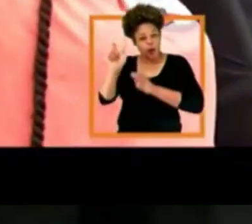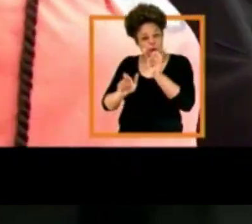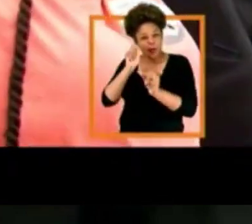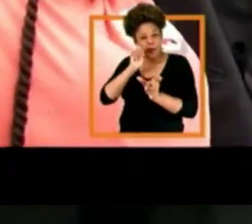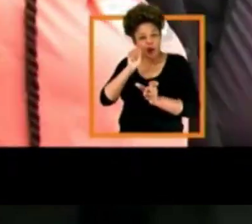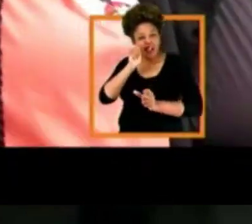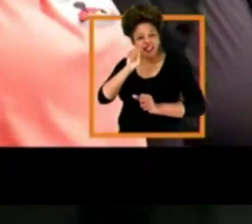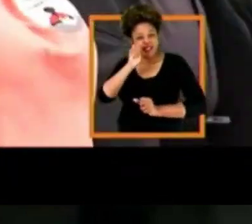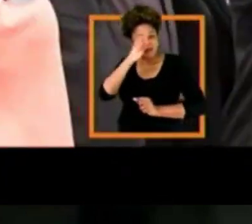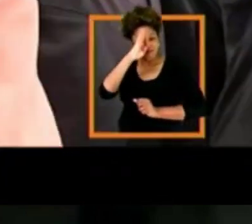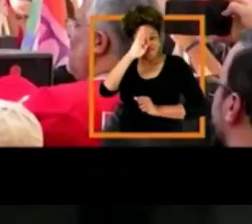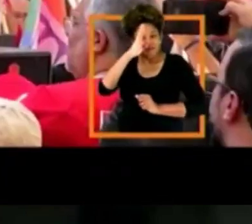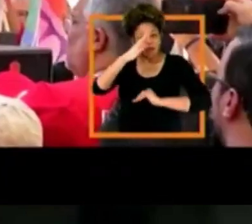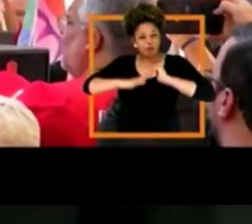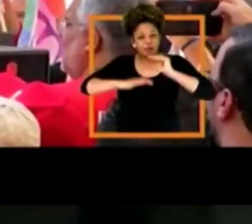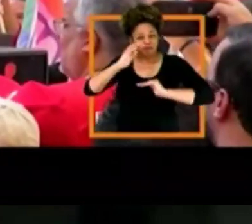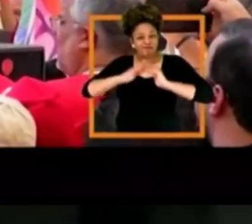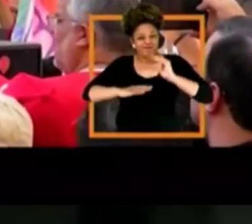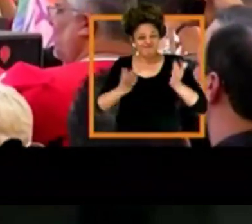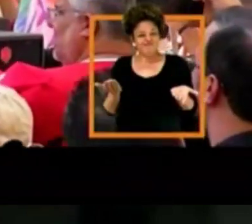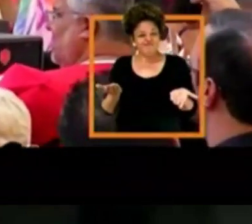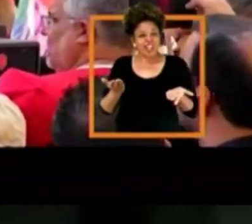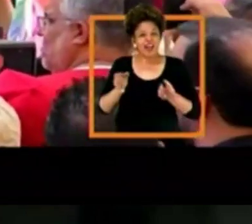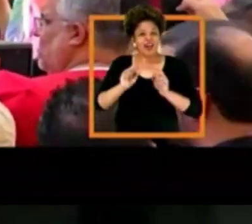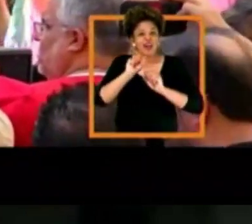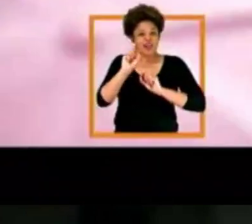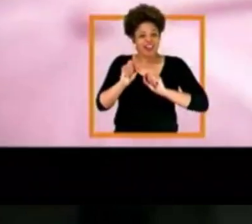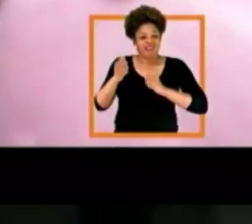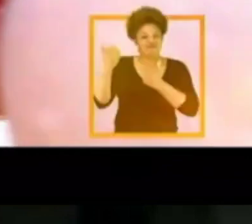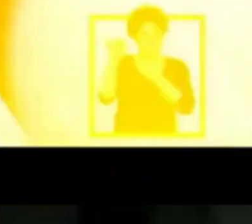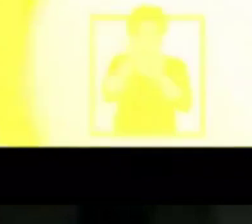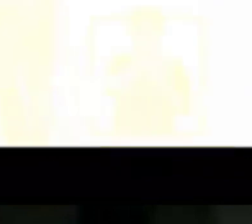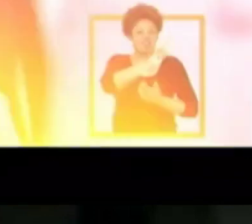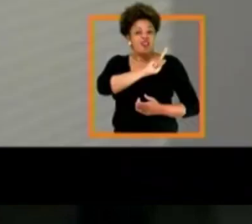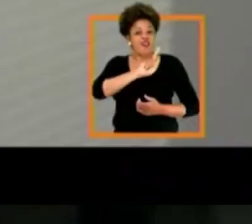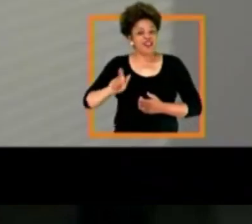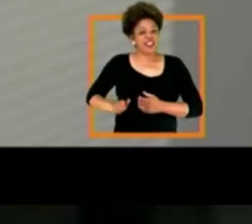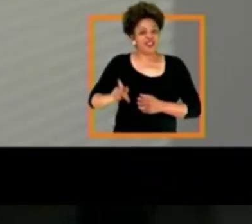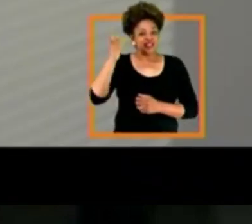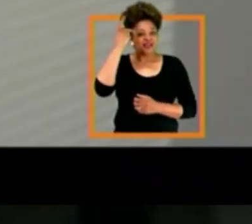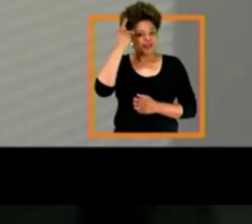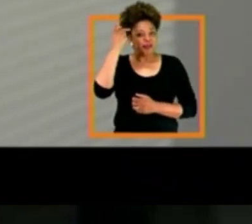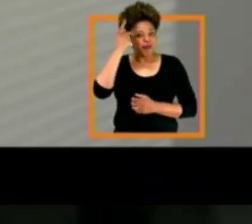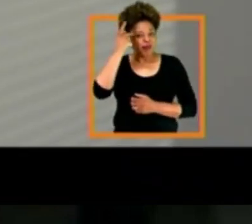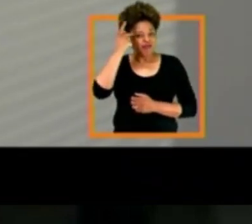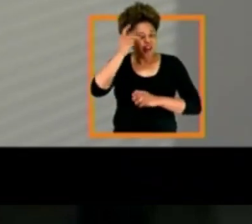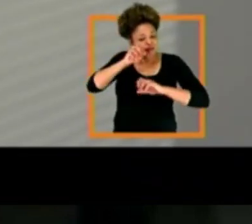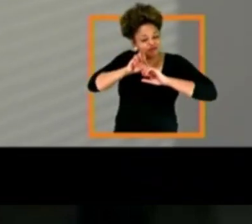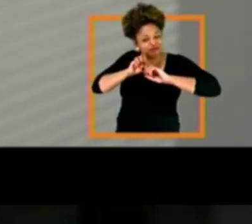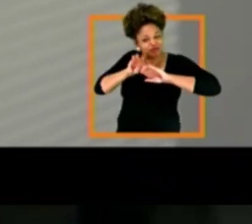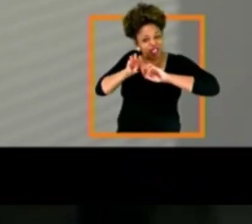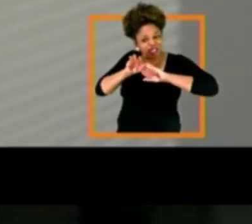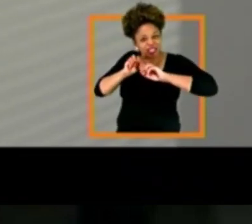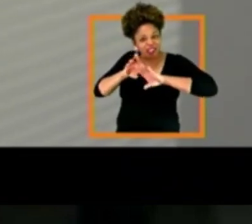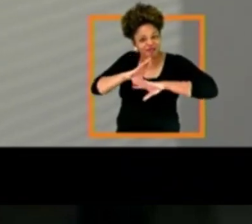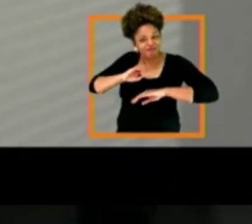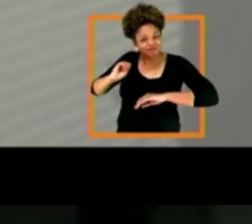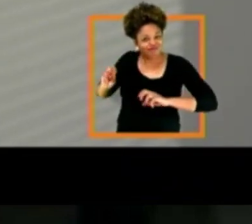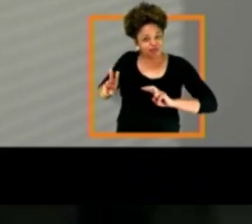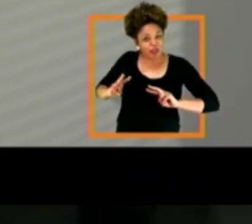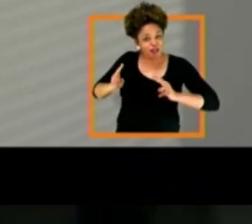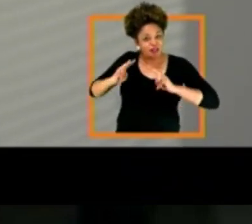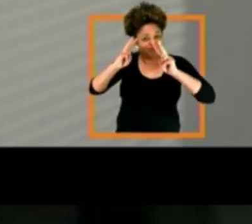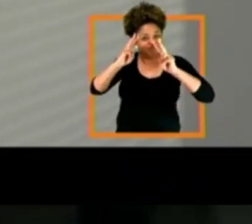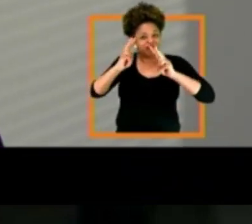Com uma mulher em um cargo tão importante e de destaque, como é a de vice-governadora de São Paulo, vamos